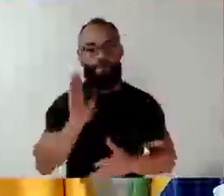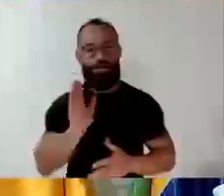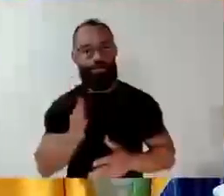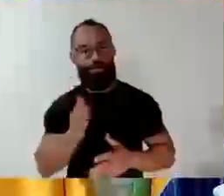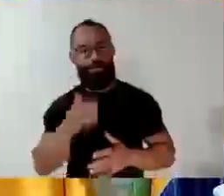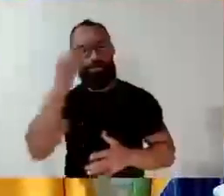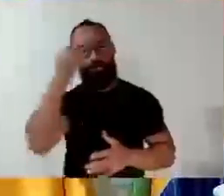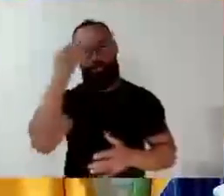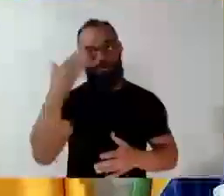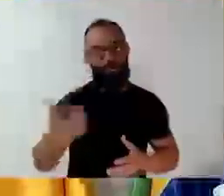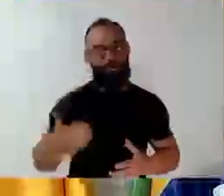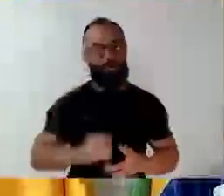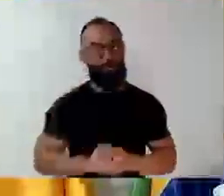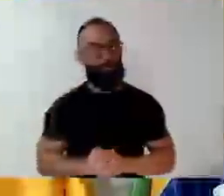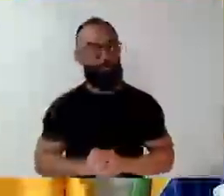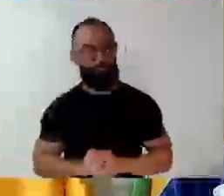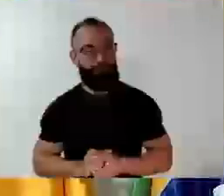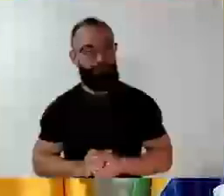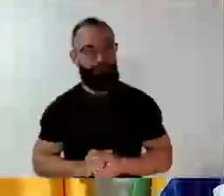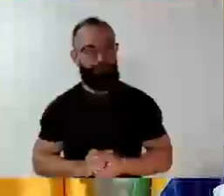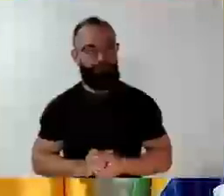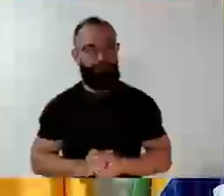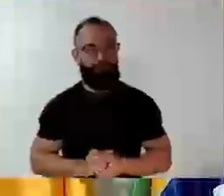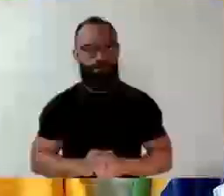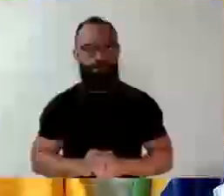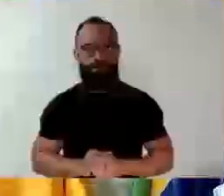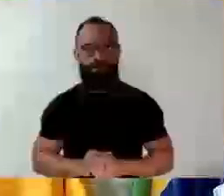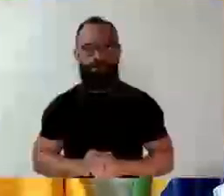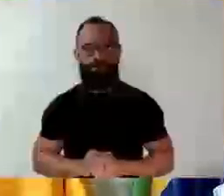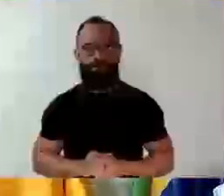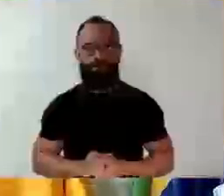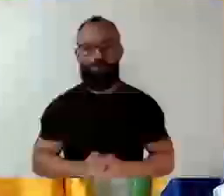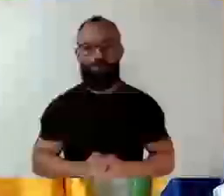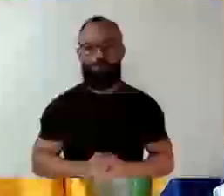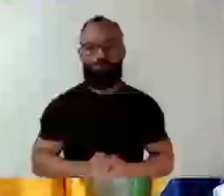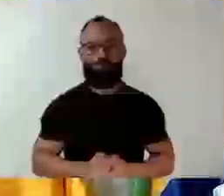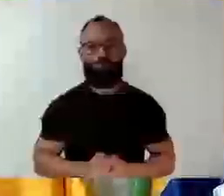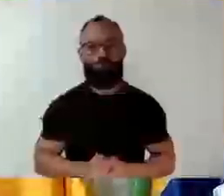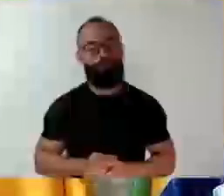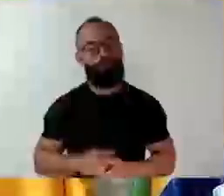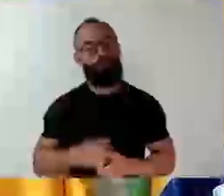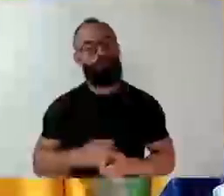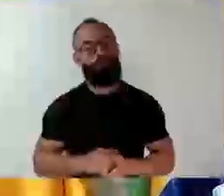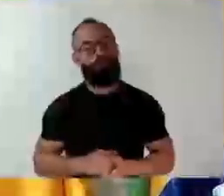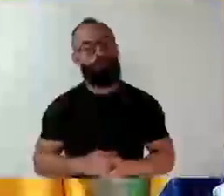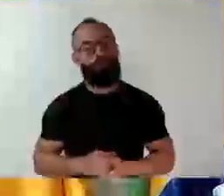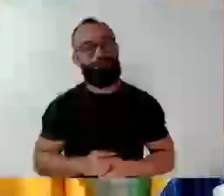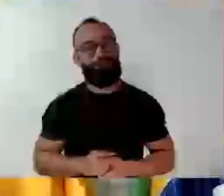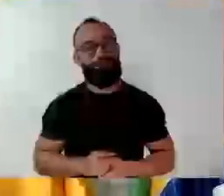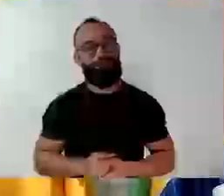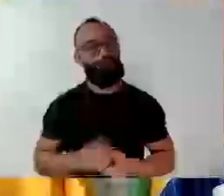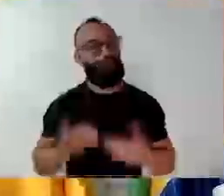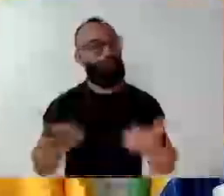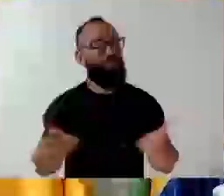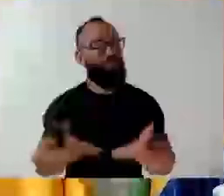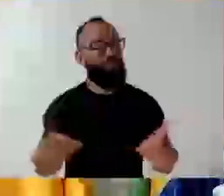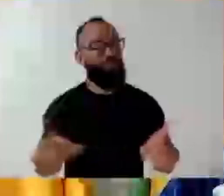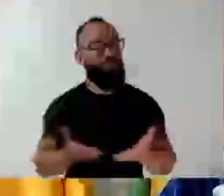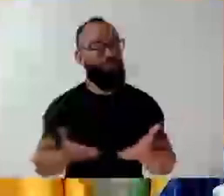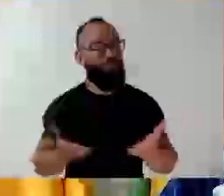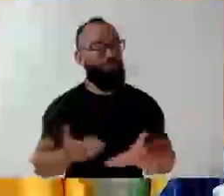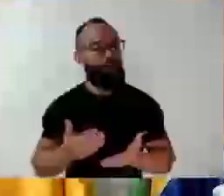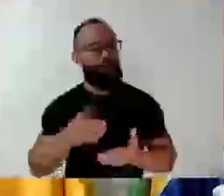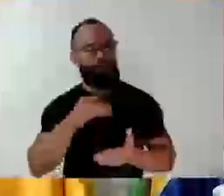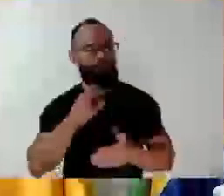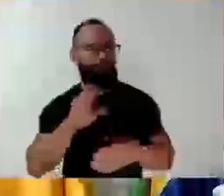Também tive a satisfação de implantar esta modalidade no município de Biguassu, que hoje, aliás, que há anos